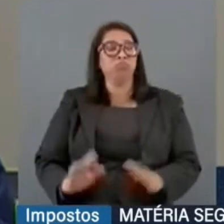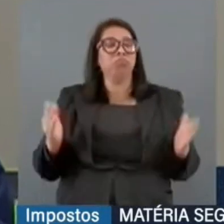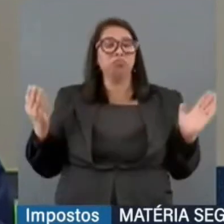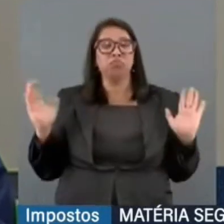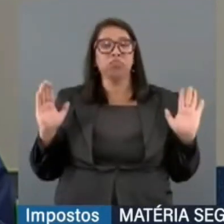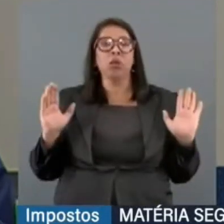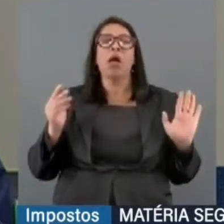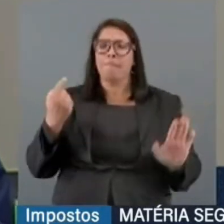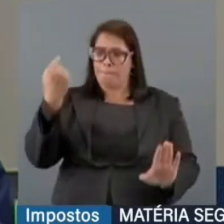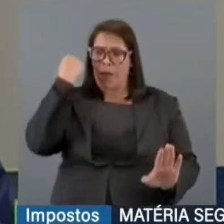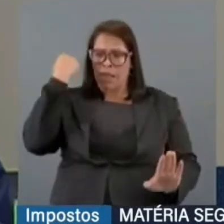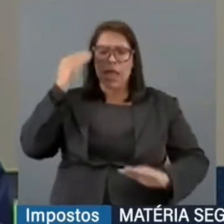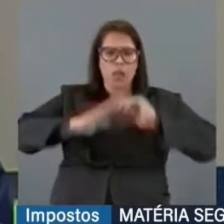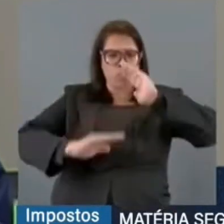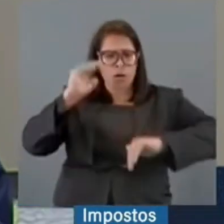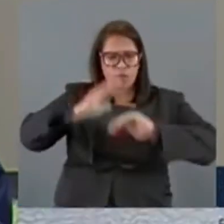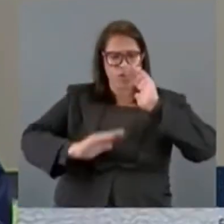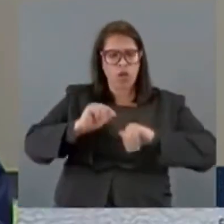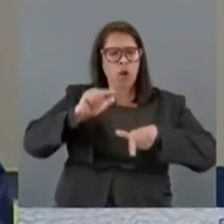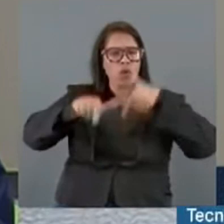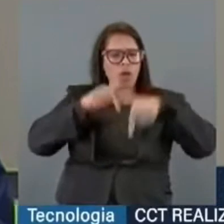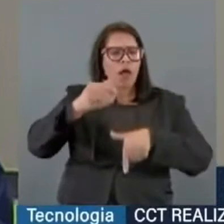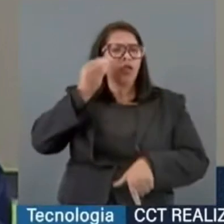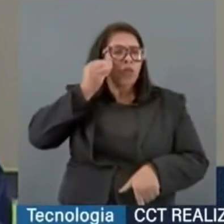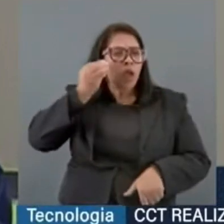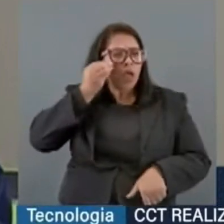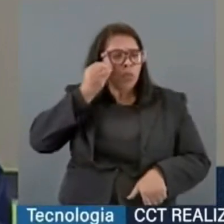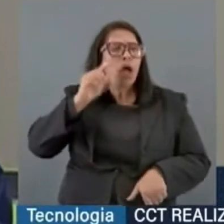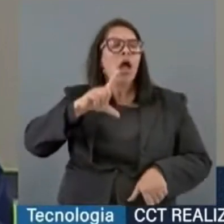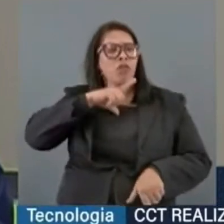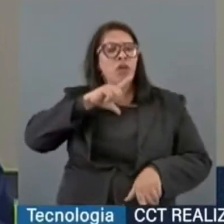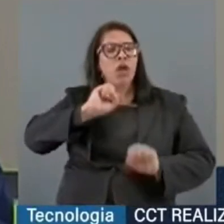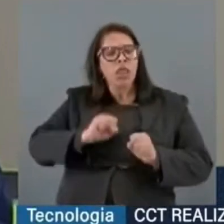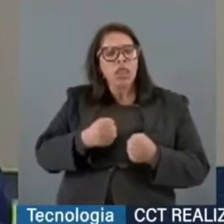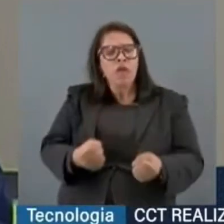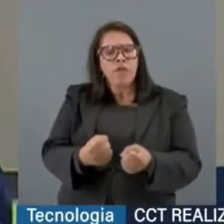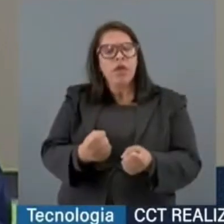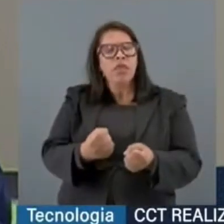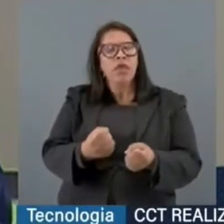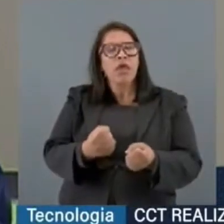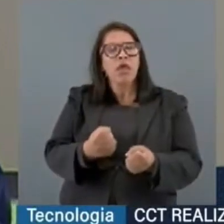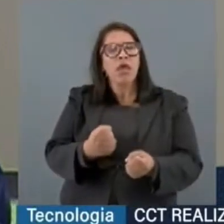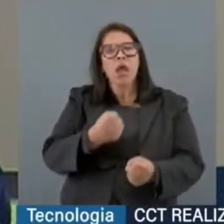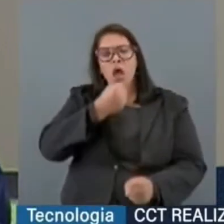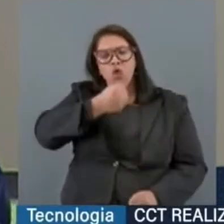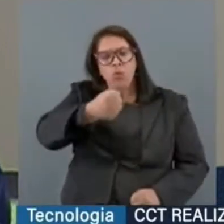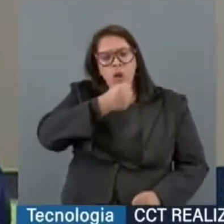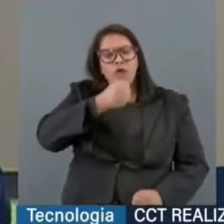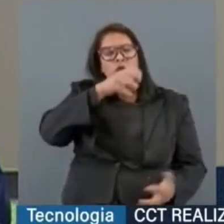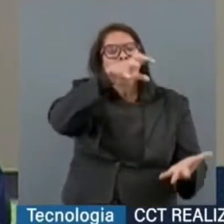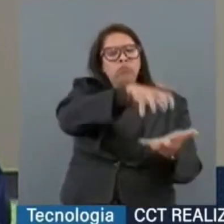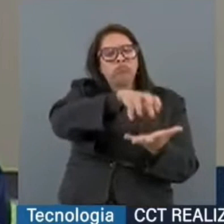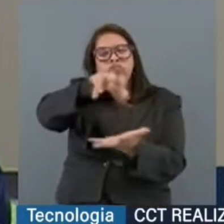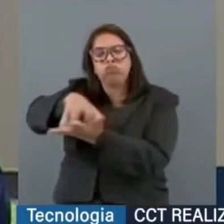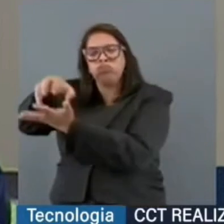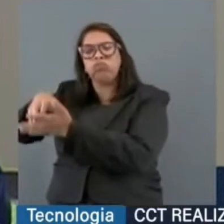em diversas ocasiões, de defender a liberdade de imprensa nos tribunais, de defender